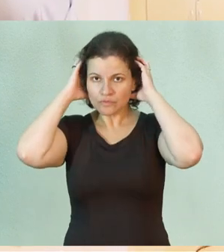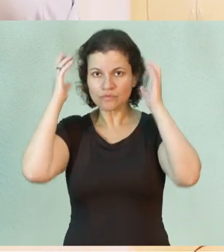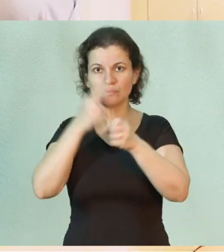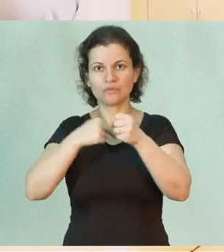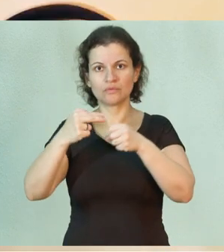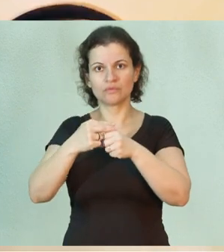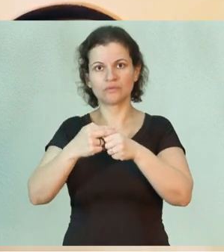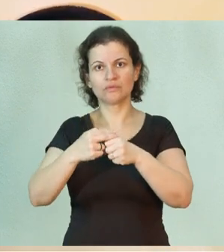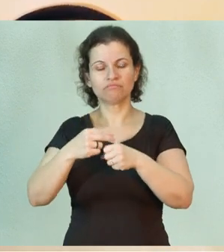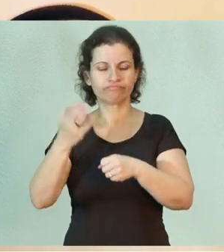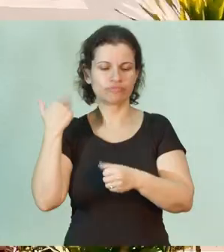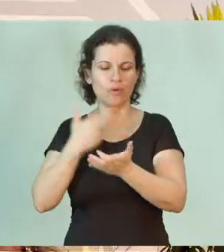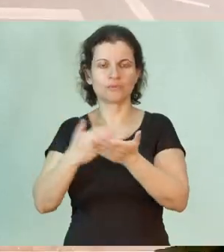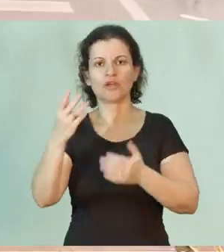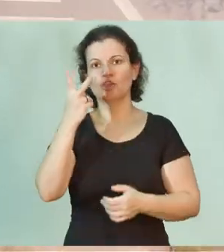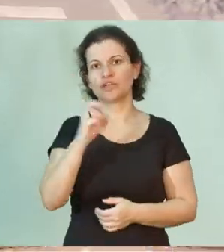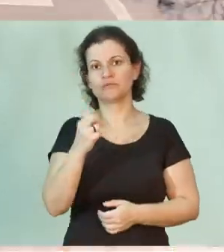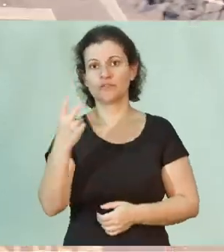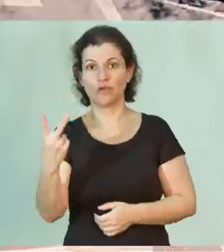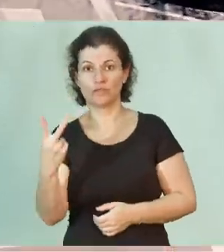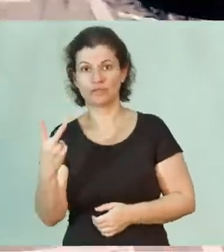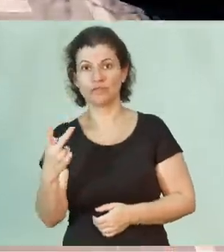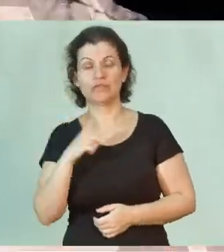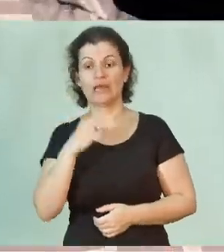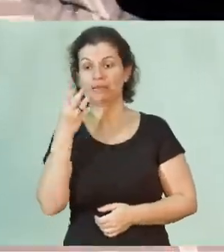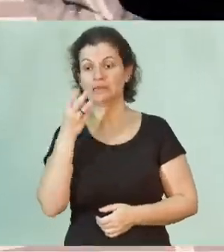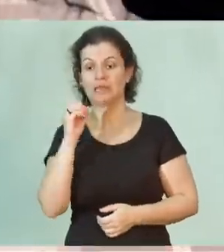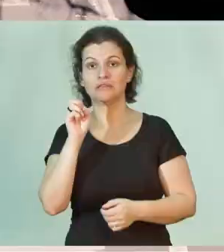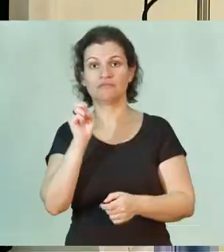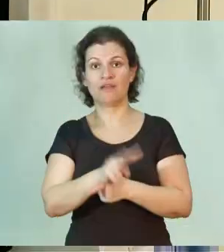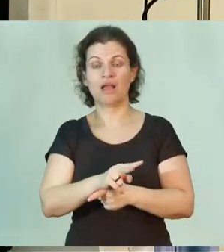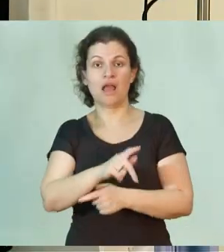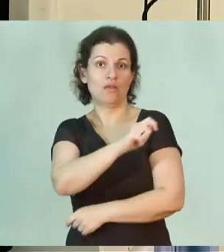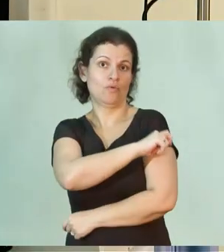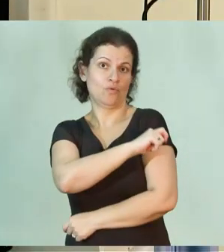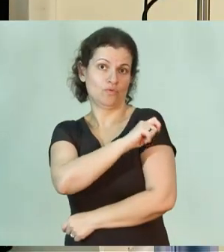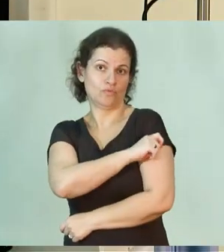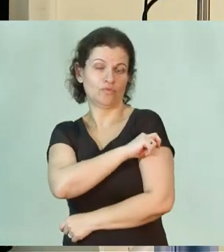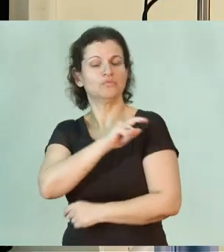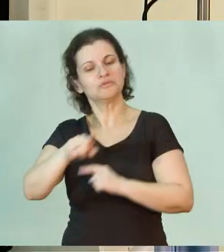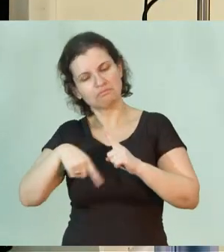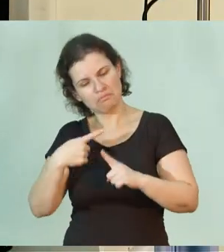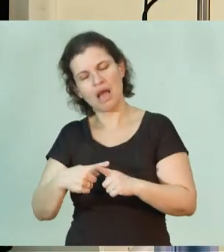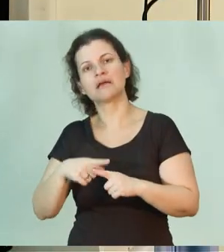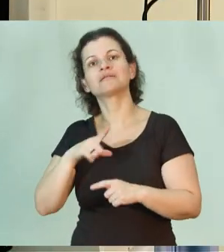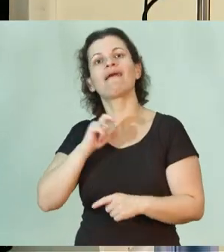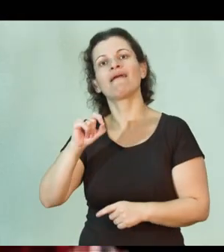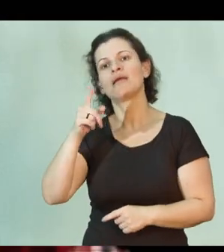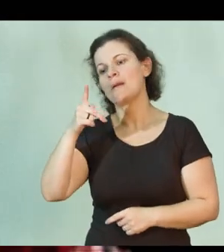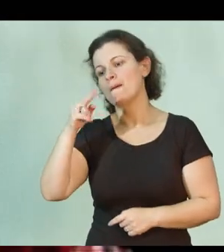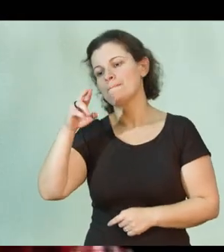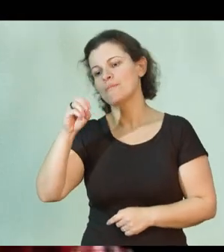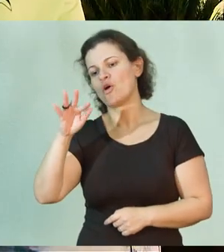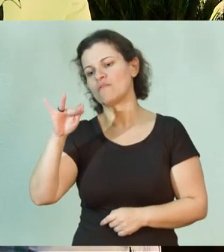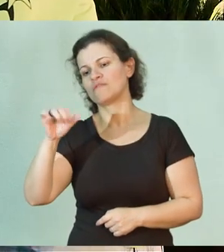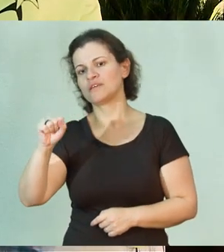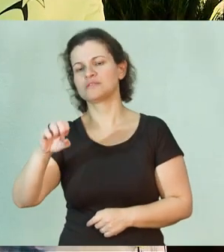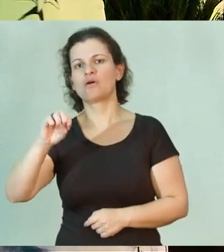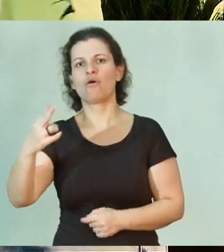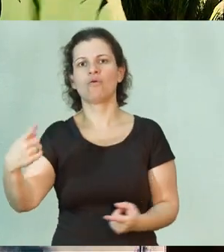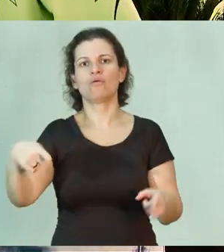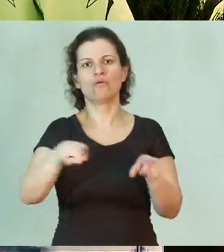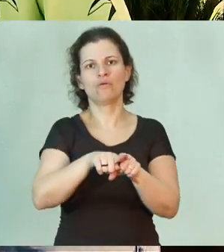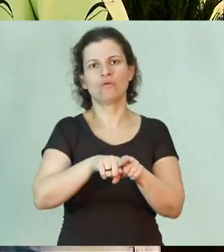2002. Nós temos 30 vagas para os alunos, além dos alunos que vêm do Profis e alguns convênios vias